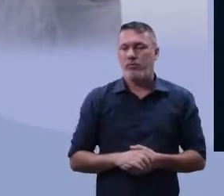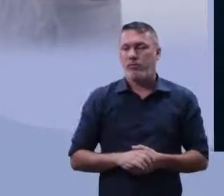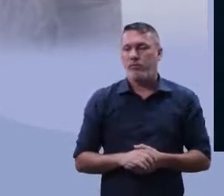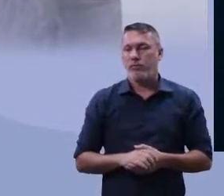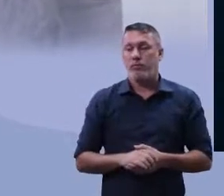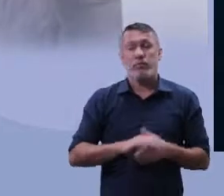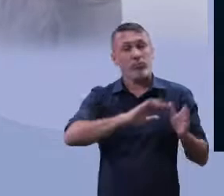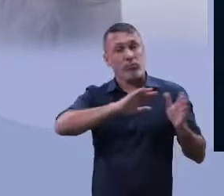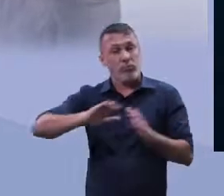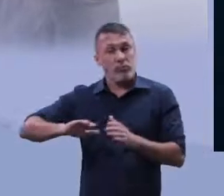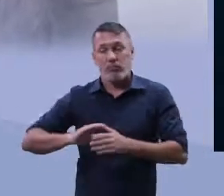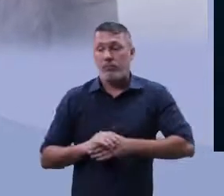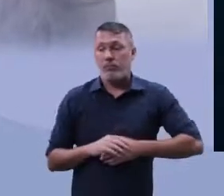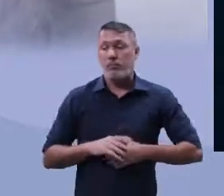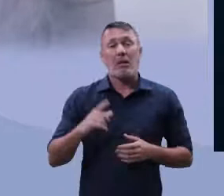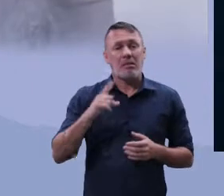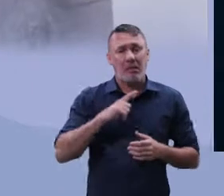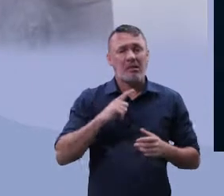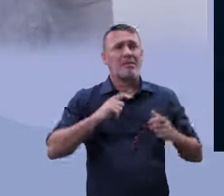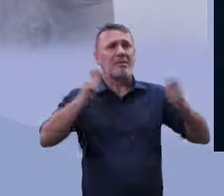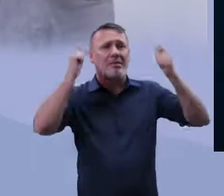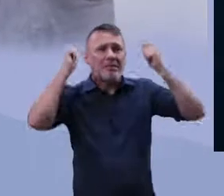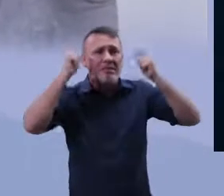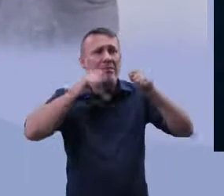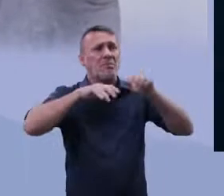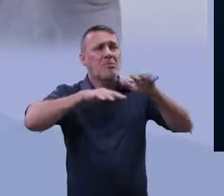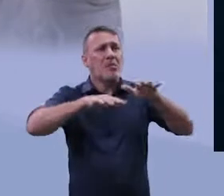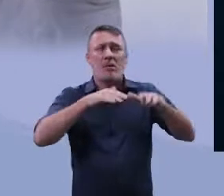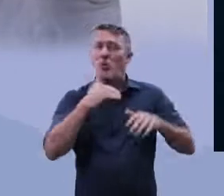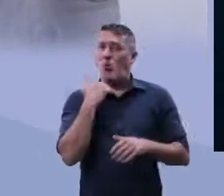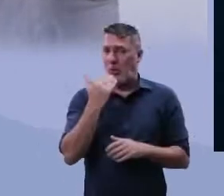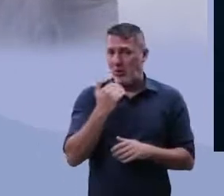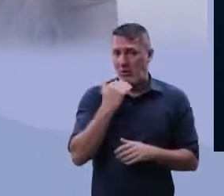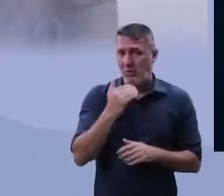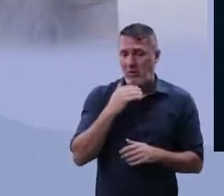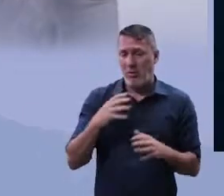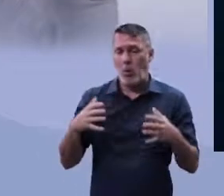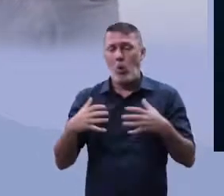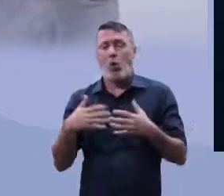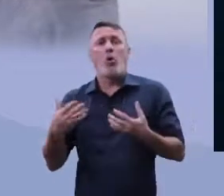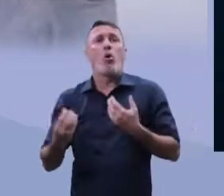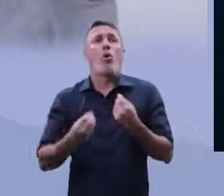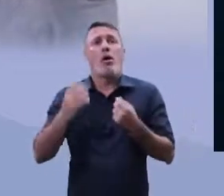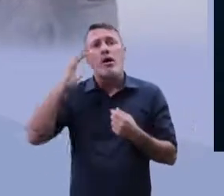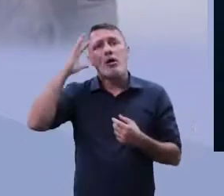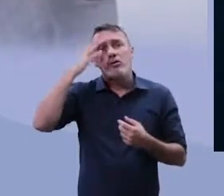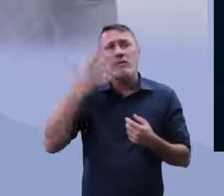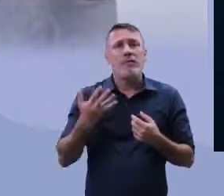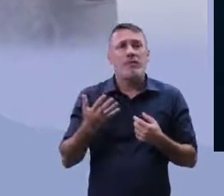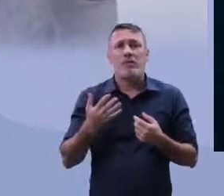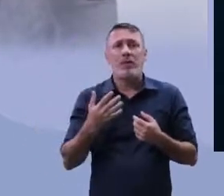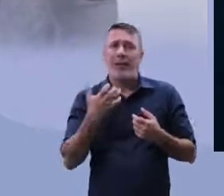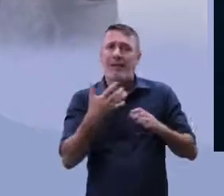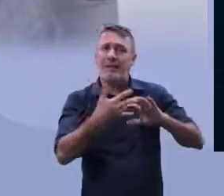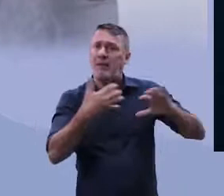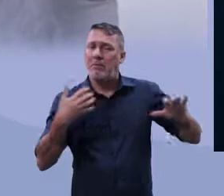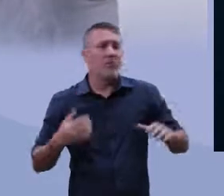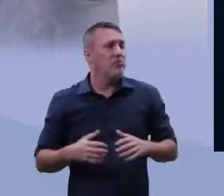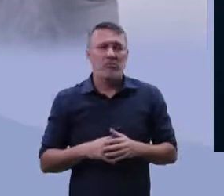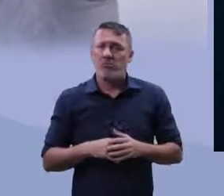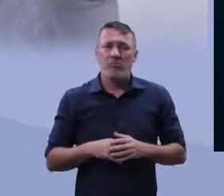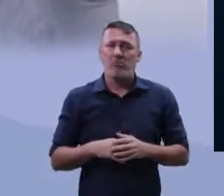que não estavam tendo resultados, e eles resolveram, através da